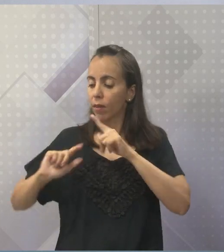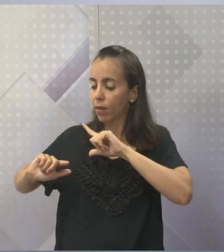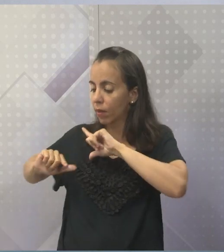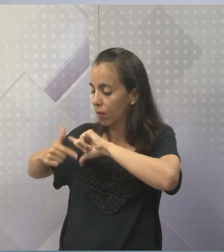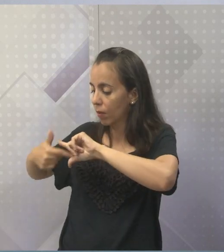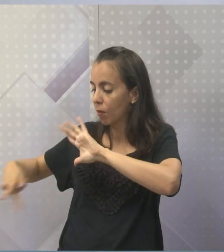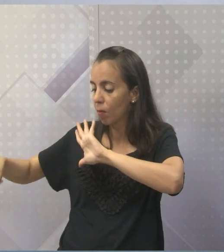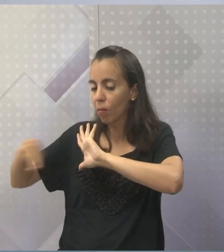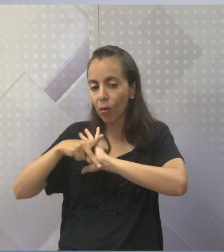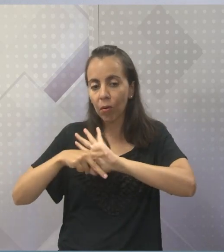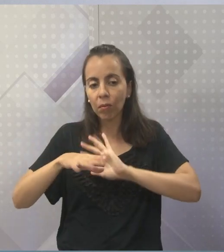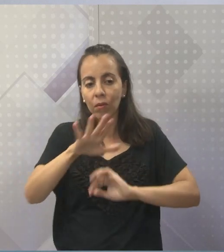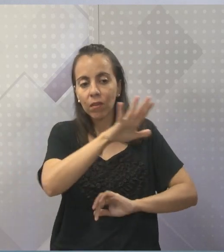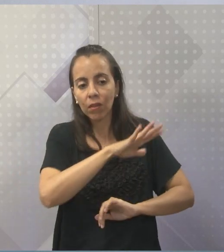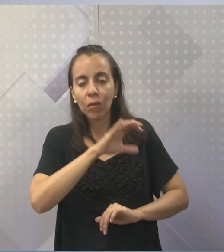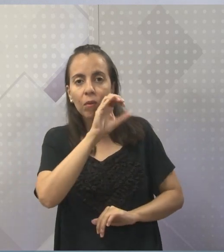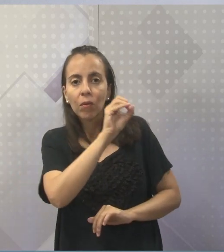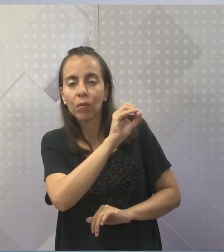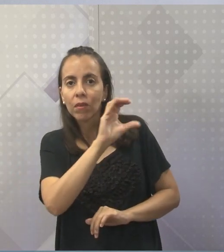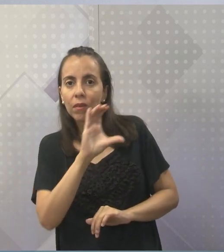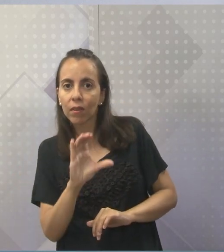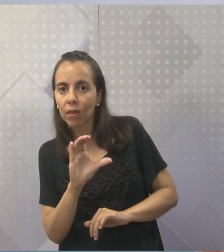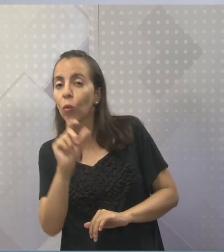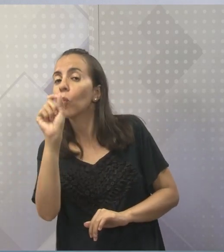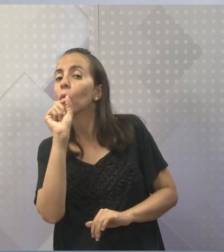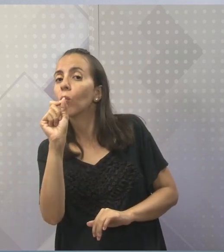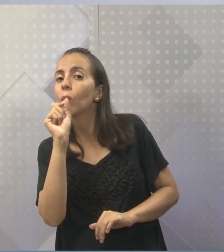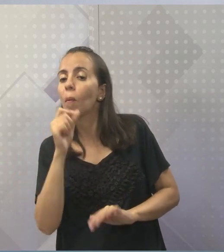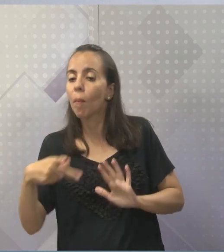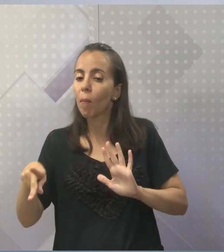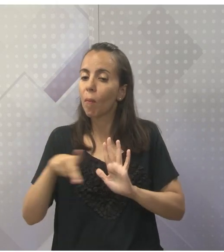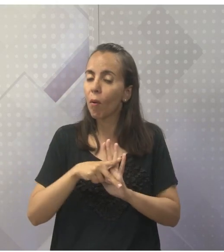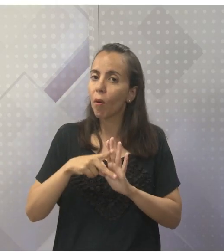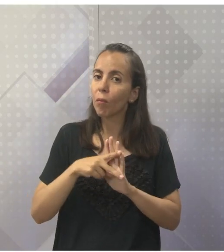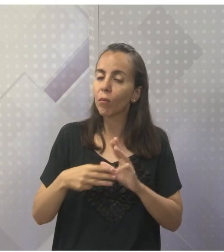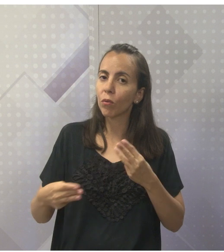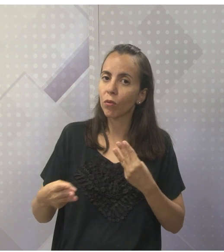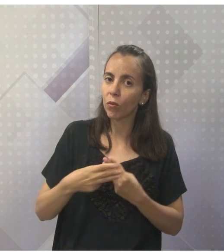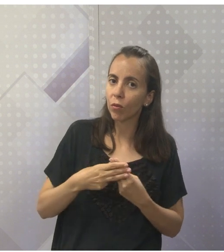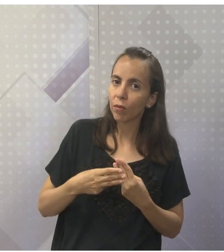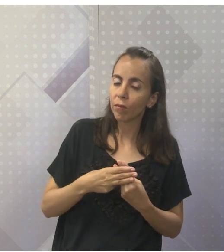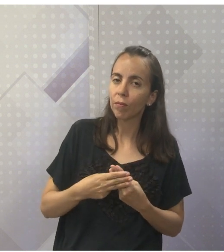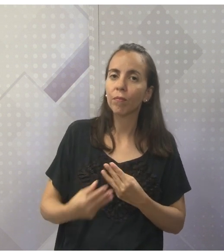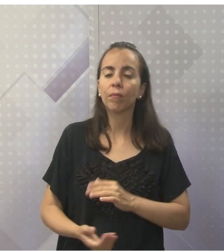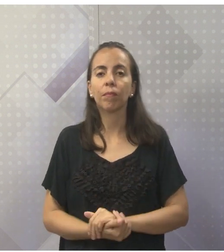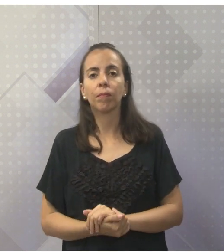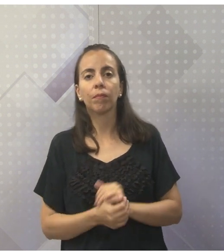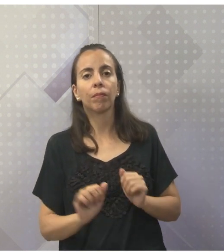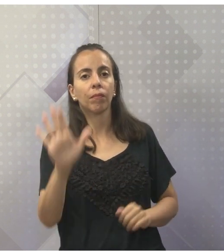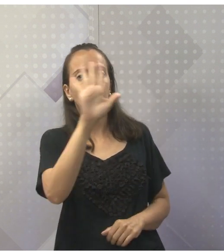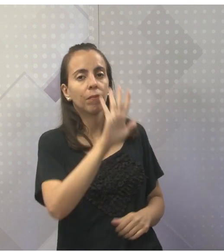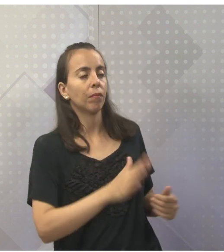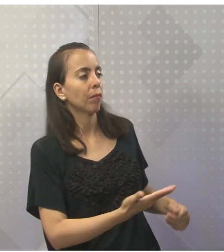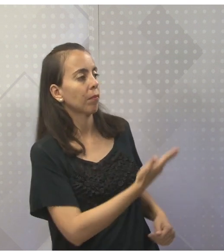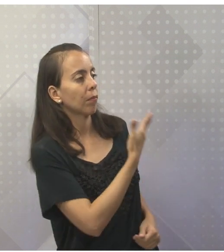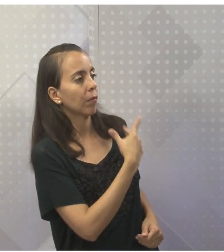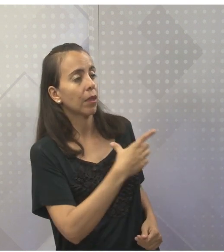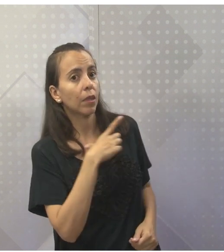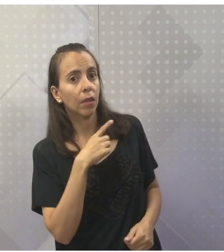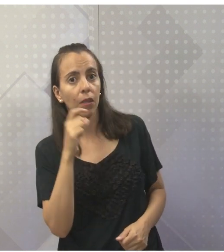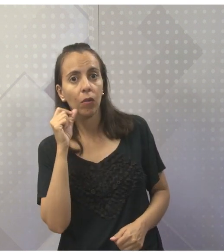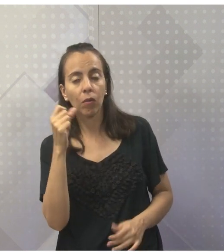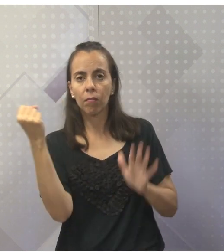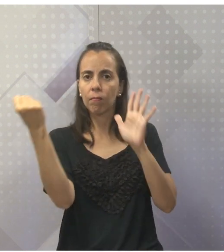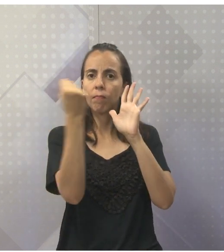ocidental, vamos falar também acerca de quê? Do judaísmo. Aí no slide, meus alunos, vocês estão vendo um